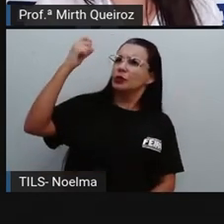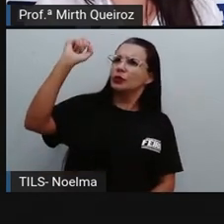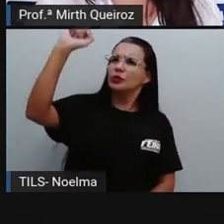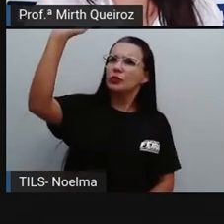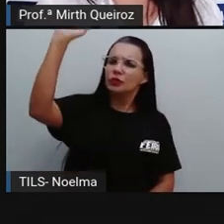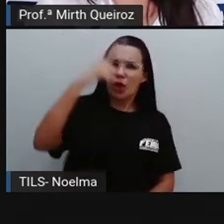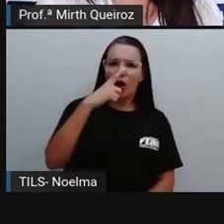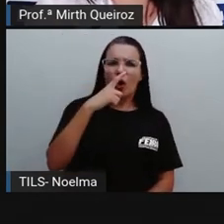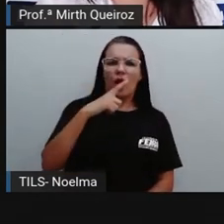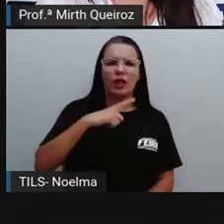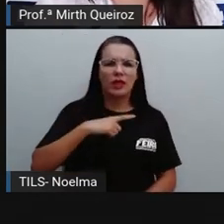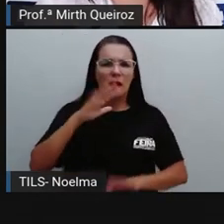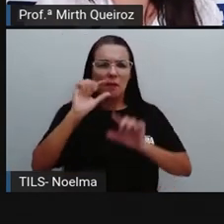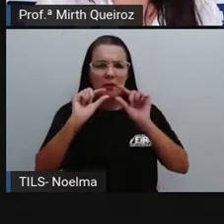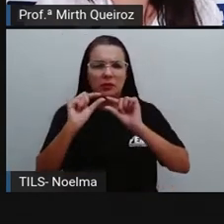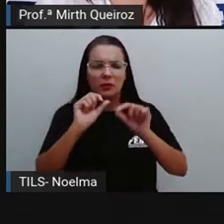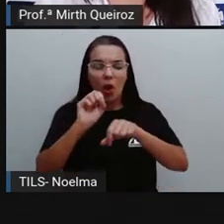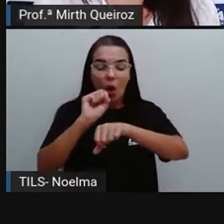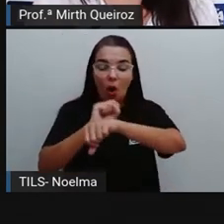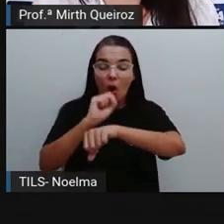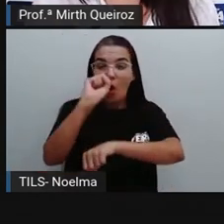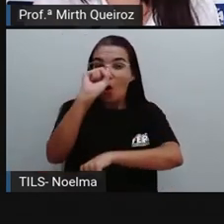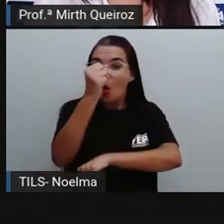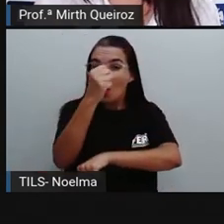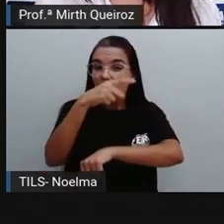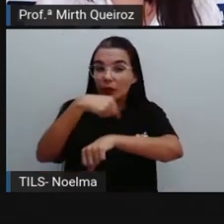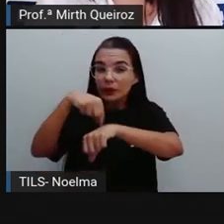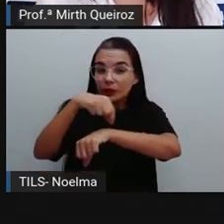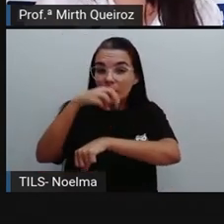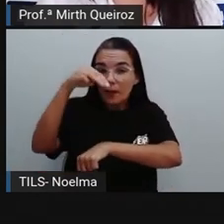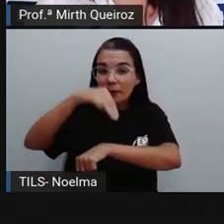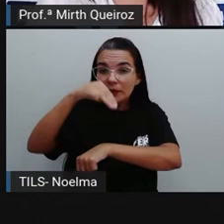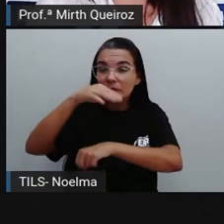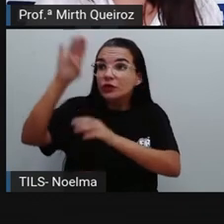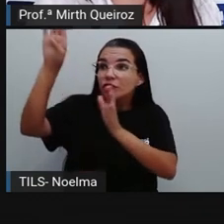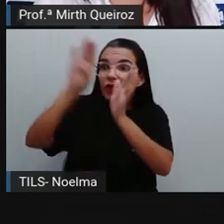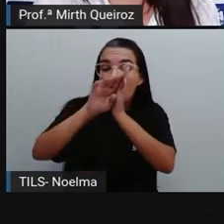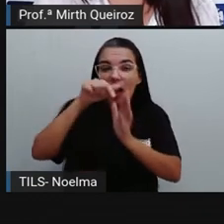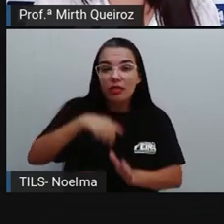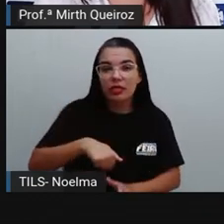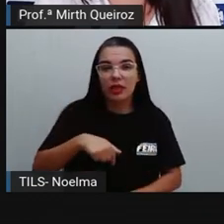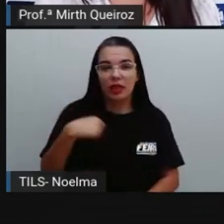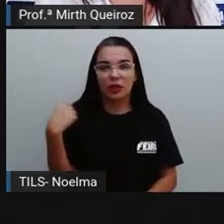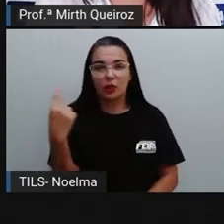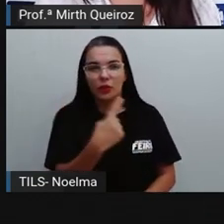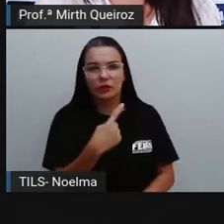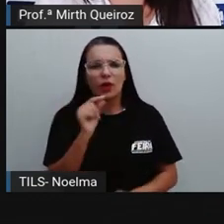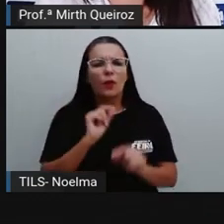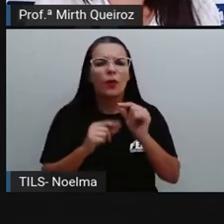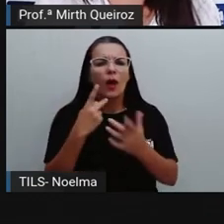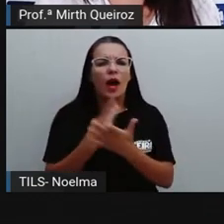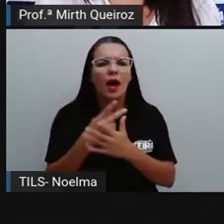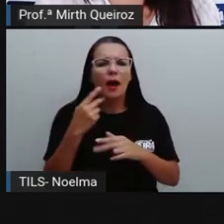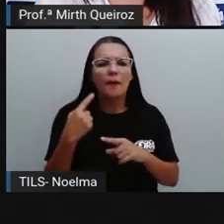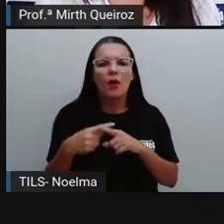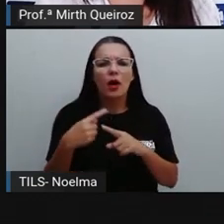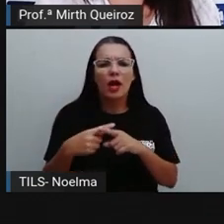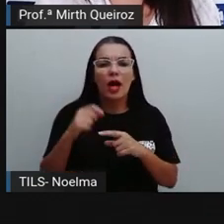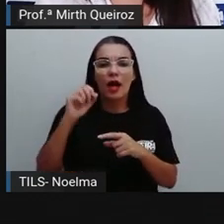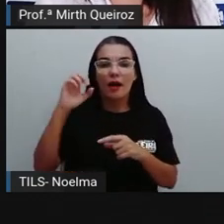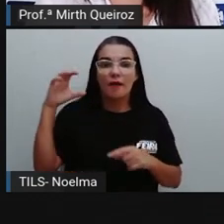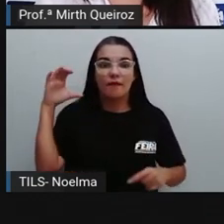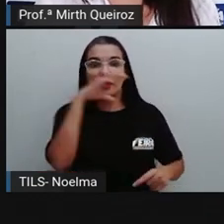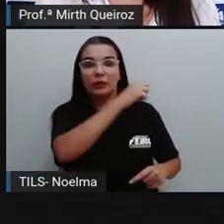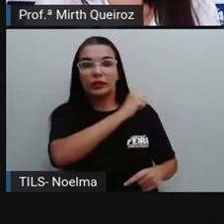leva pouco mais de oito minutos para chegar até nós. Isso acontece porque a velocidade da luz